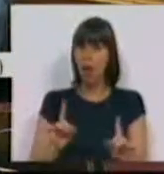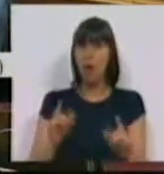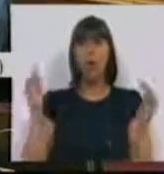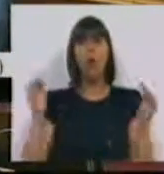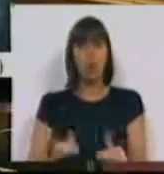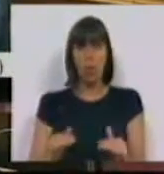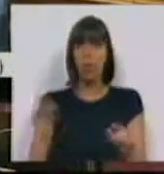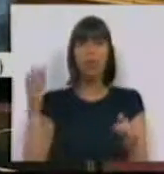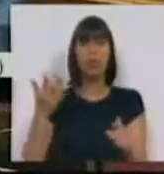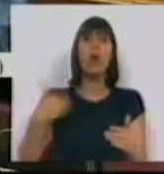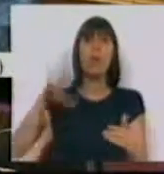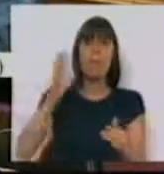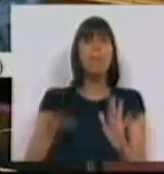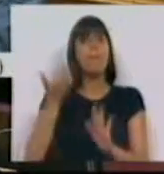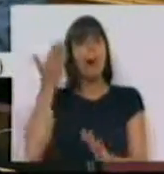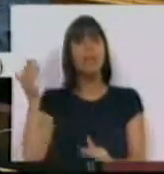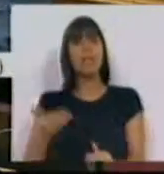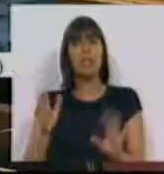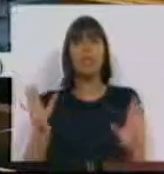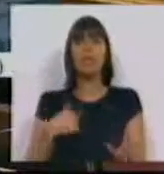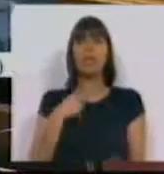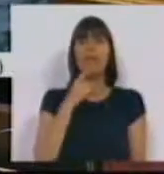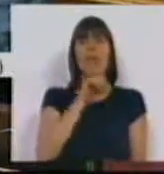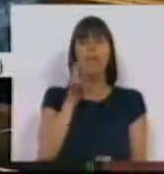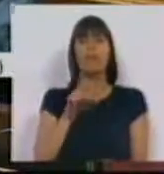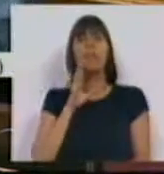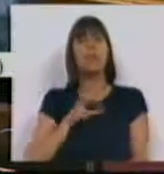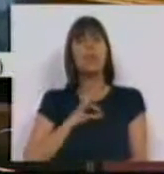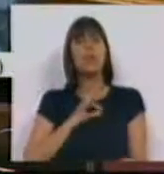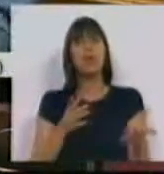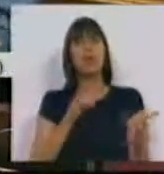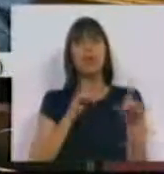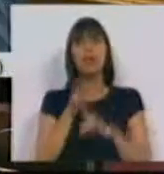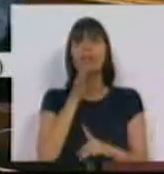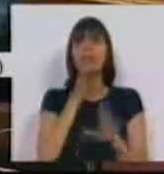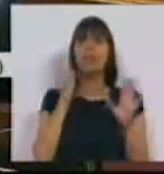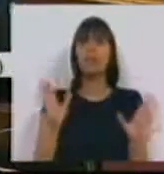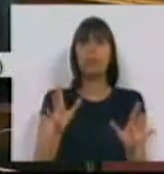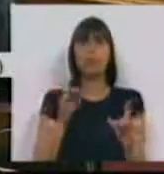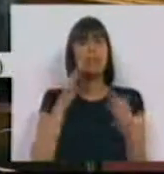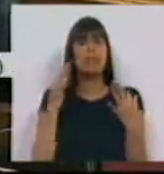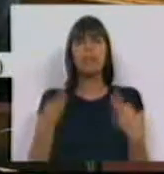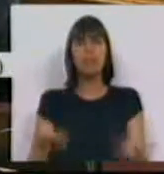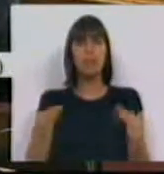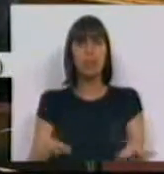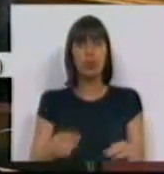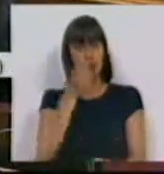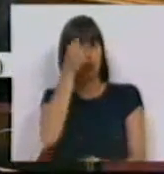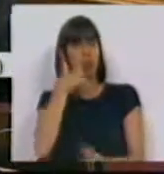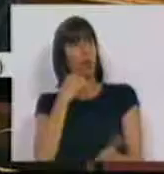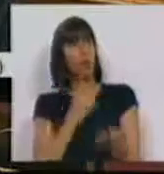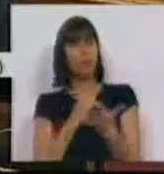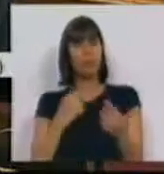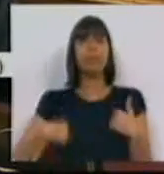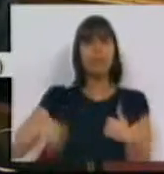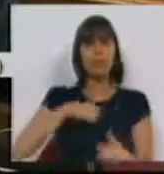Com menos direitos? Não. Com mais direitos. Portanto, a minha pergunta, Sra. Deputada, é muito simples. Historicamente,